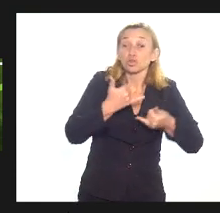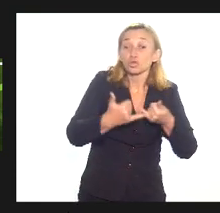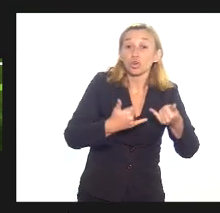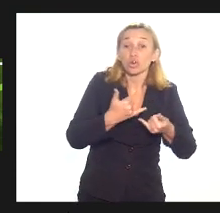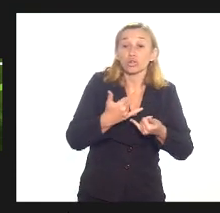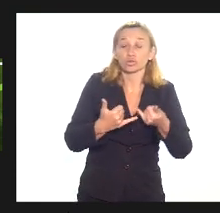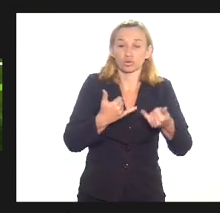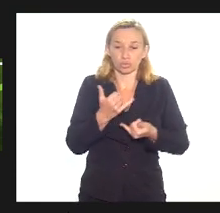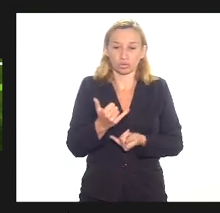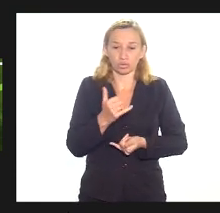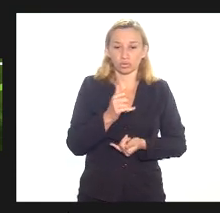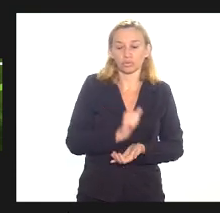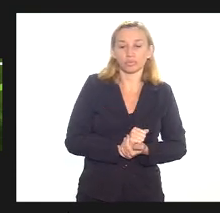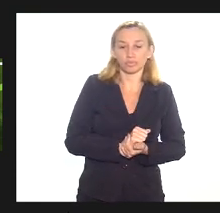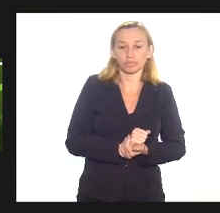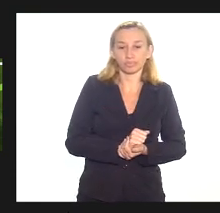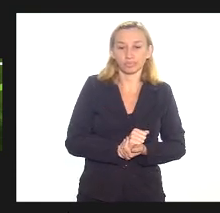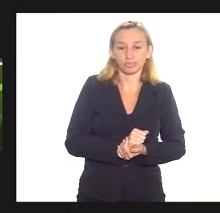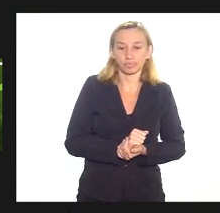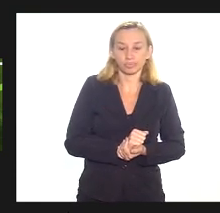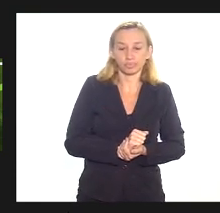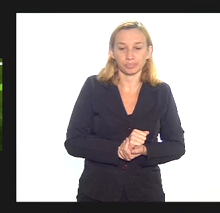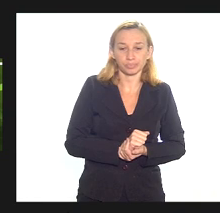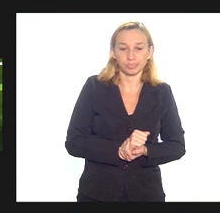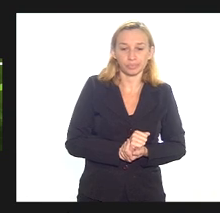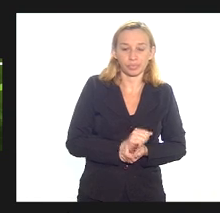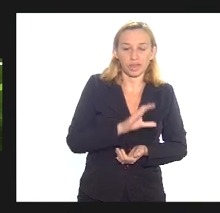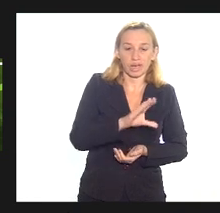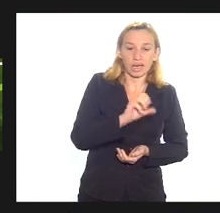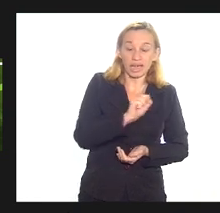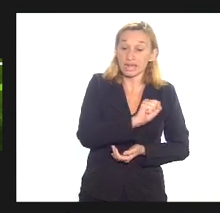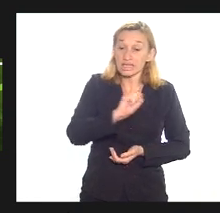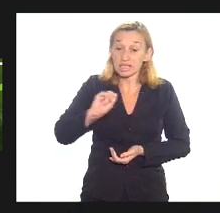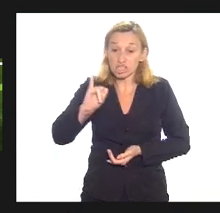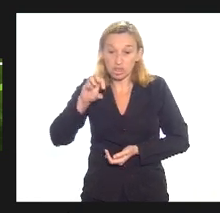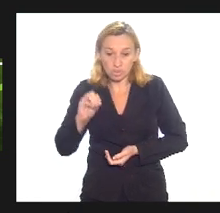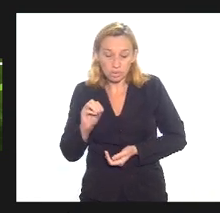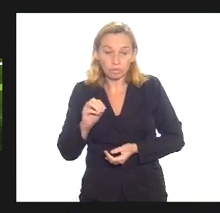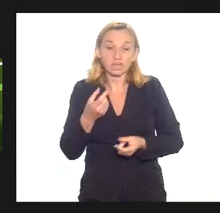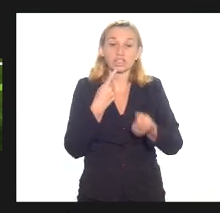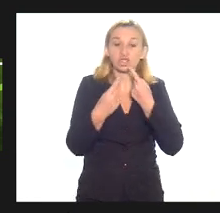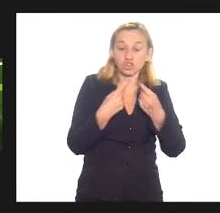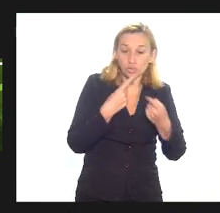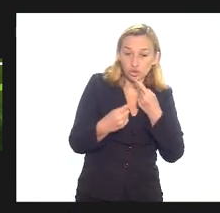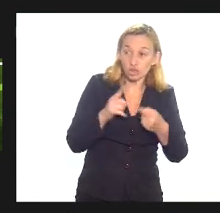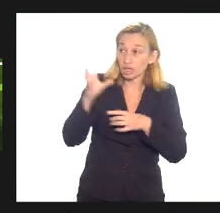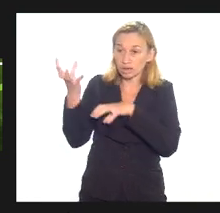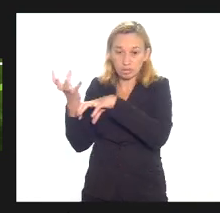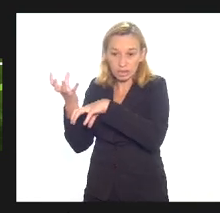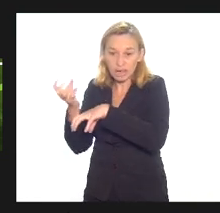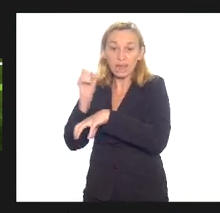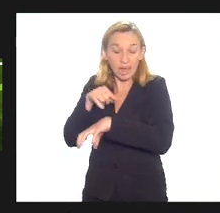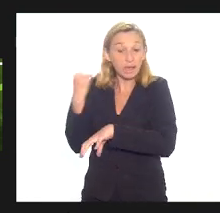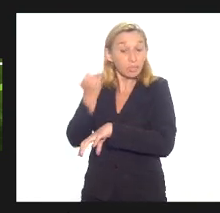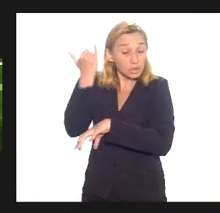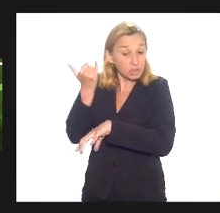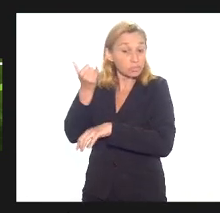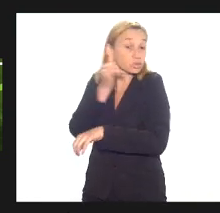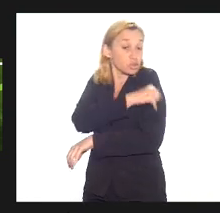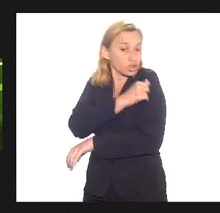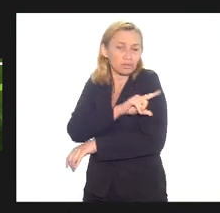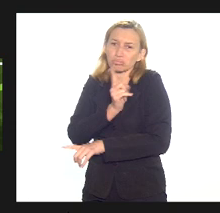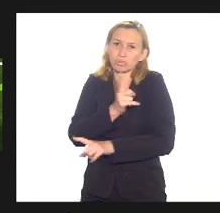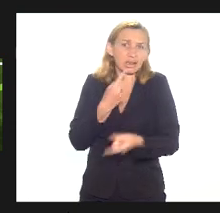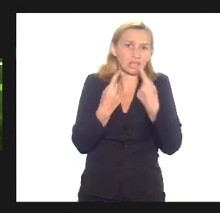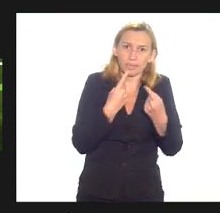questão dos jogos de cassinos que está para ser debatido no Congresso e pode ser importante para Rio de Janeiro a gente não está